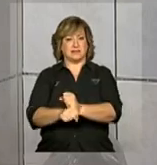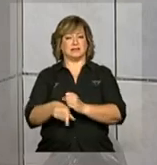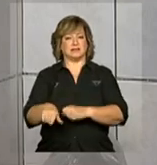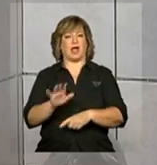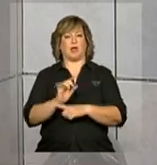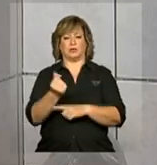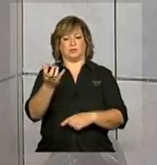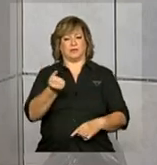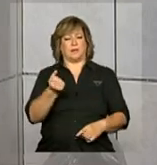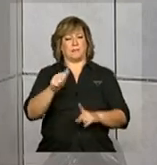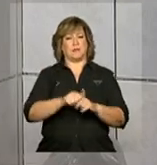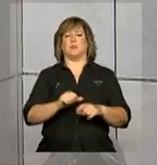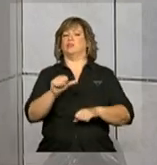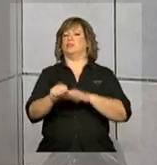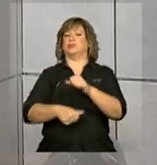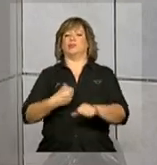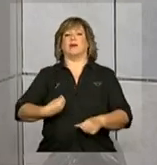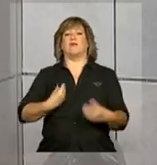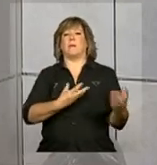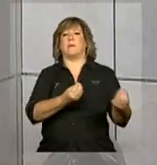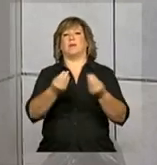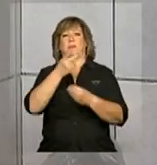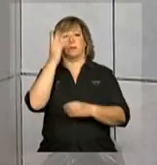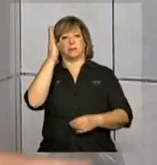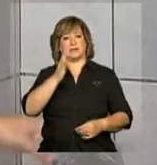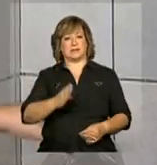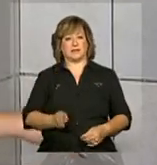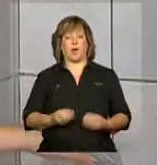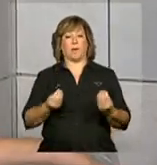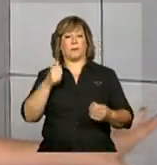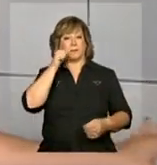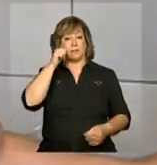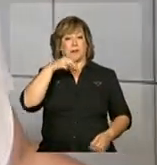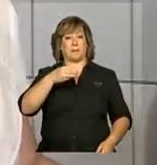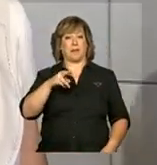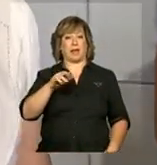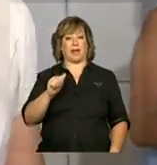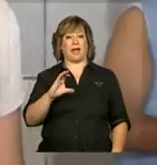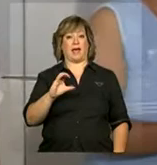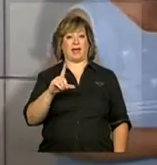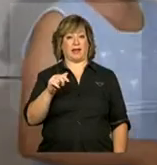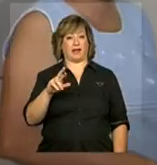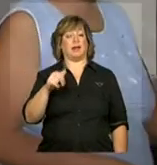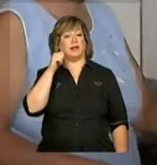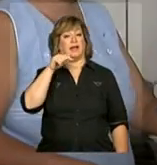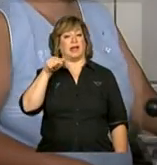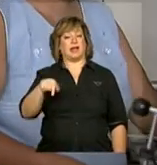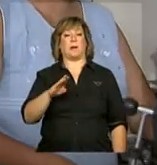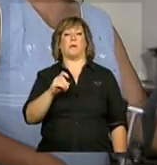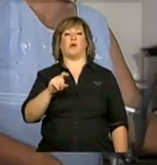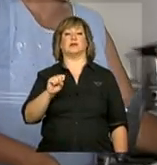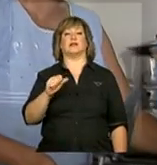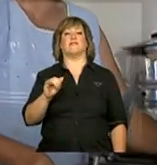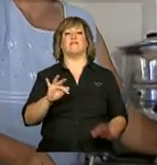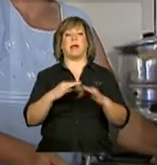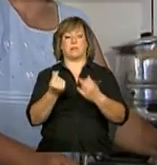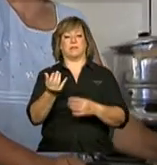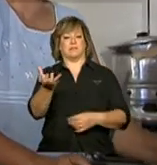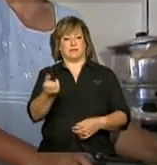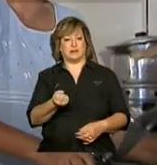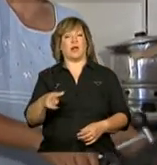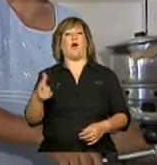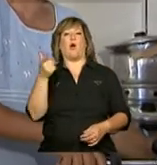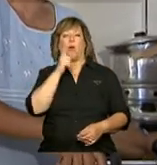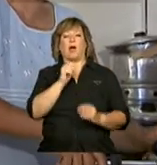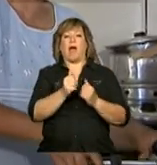mudou a realidade de muitos brasileiros, como a Maria Clara, que com a ajuda do Bolsa Família conseguiu abrir o